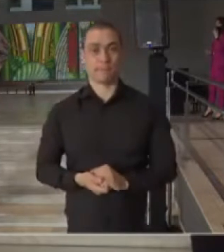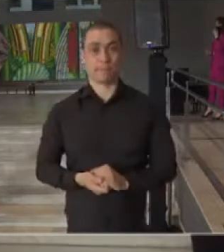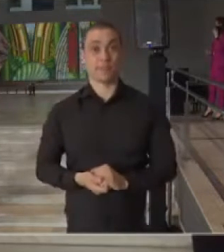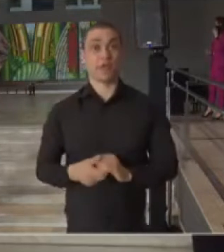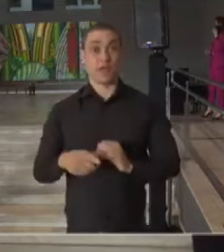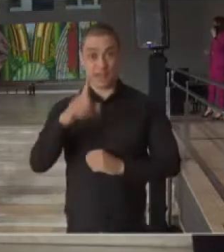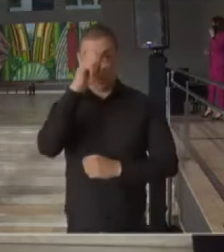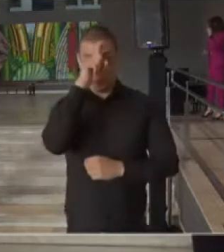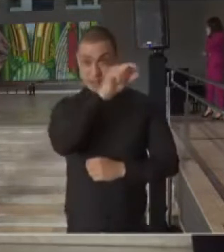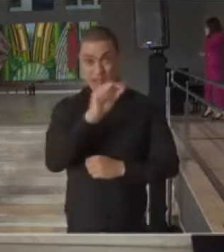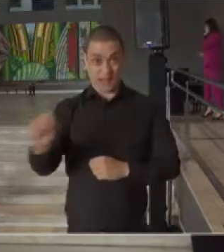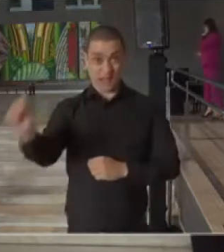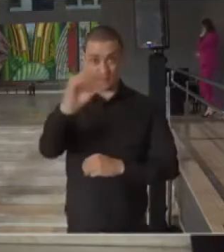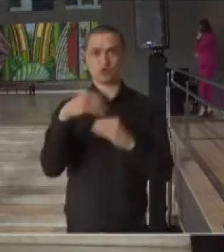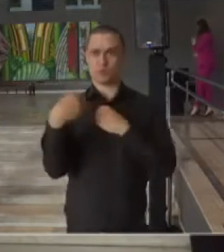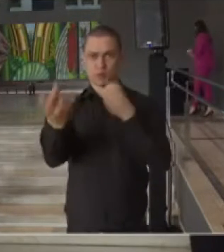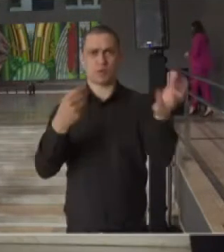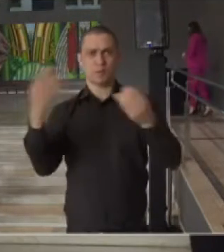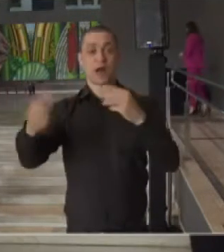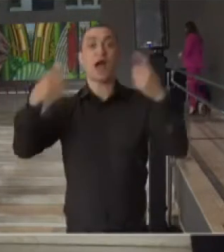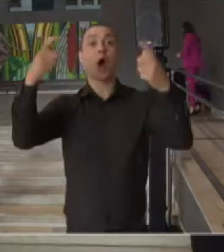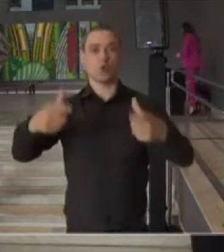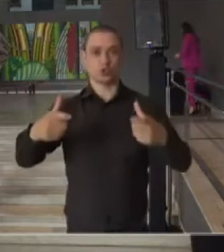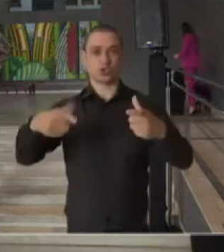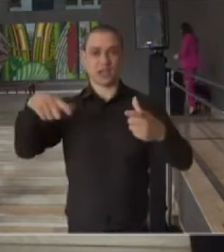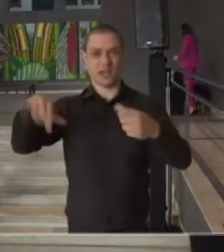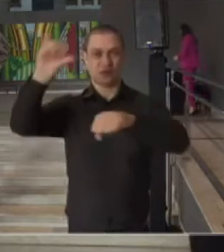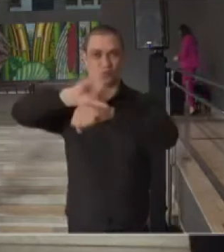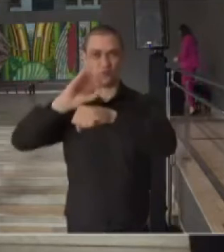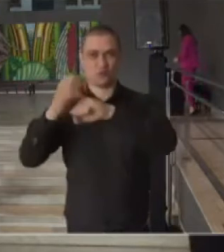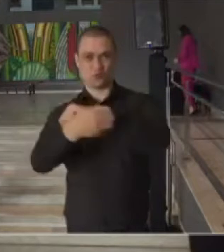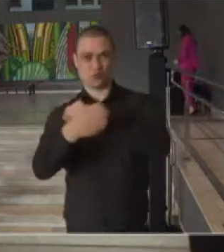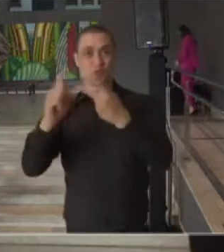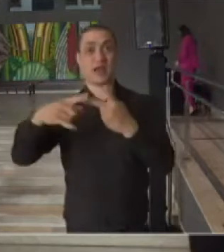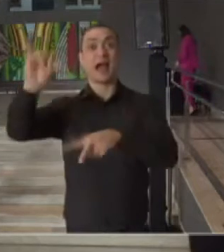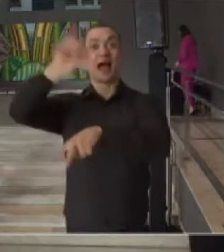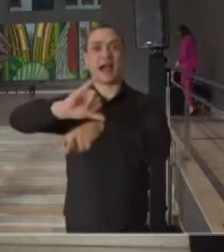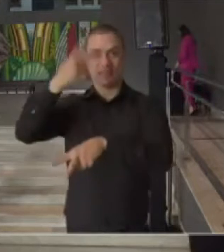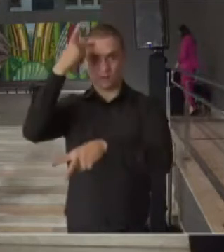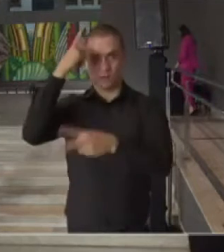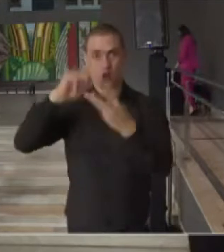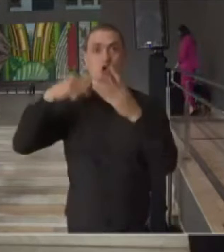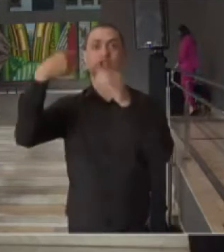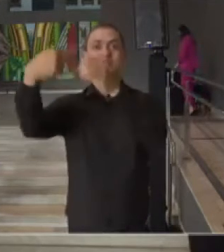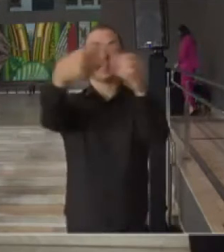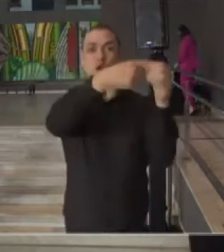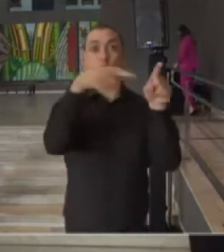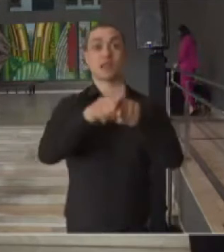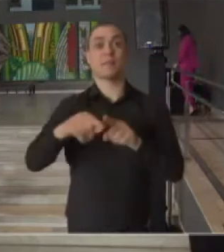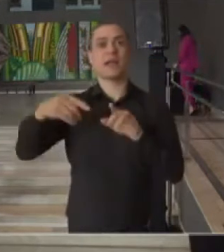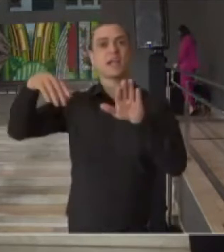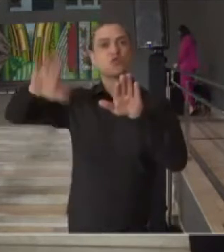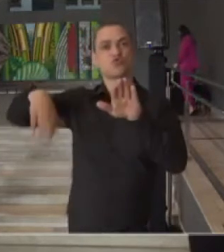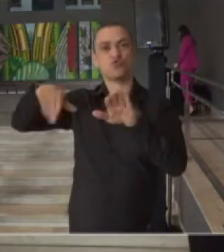pacientes graves contaminados pelo coronavírus, o Estado passa a contar com mais de 7 mil leitos de UTI.